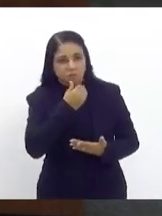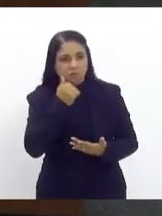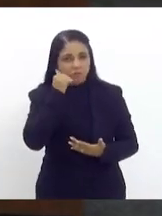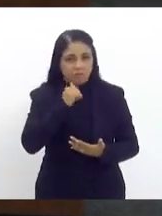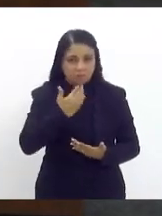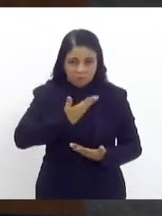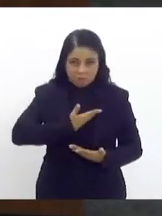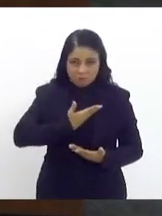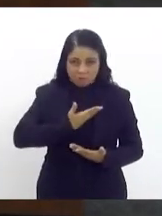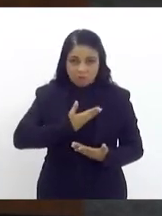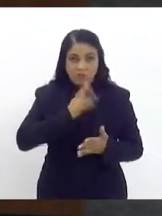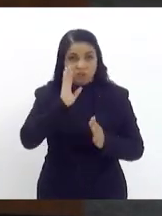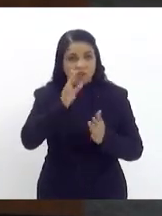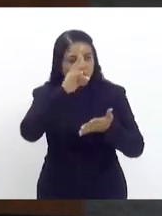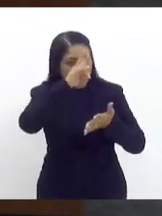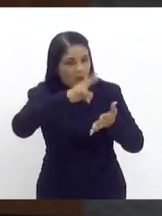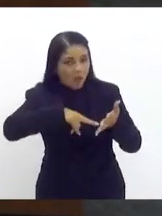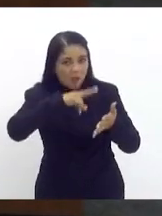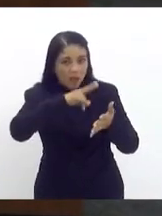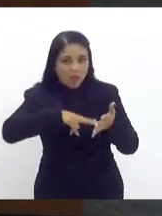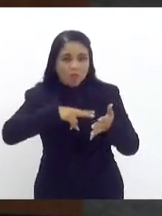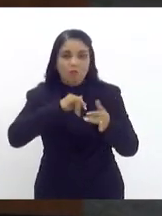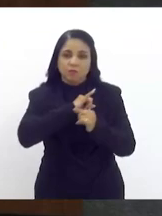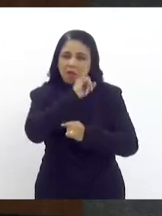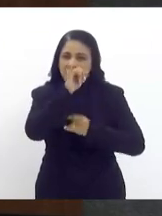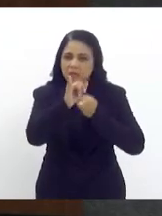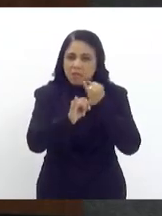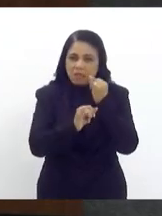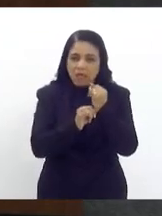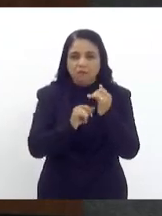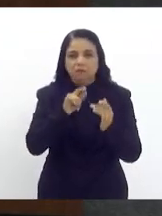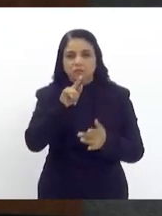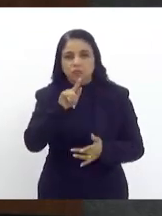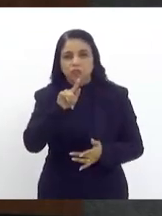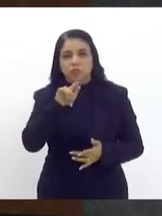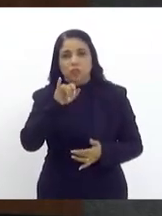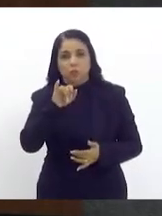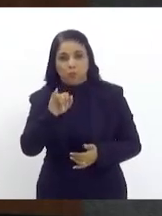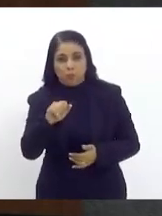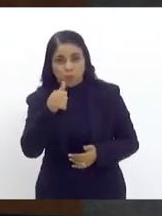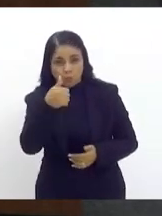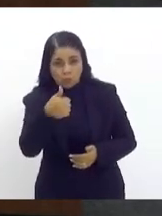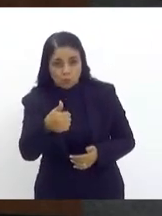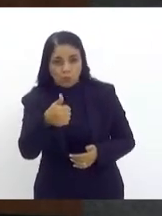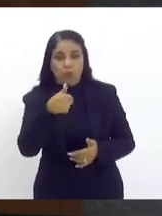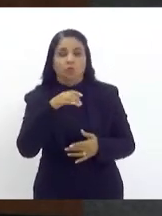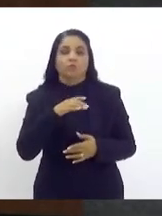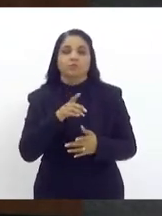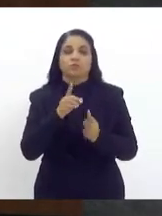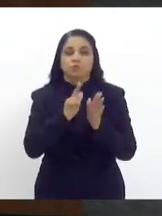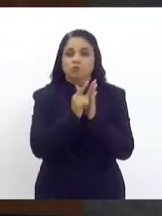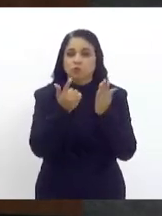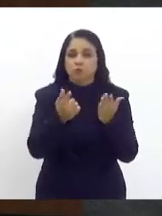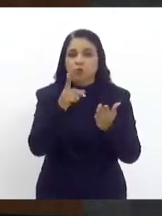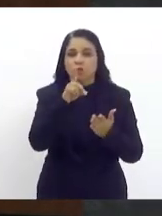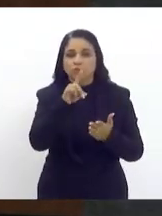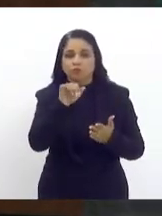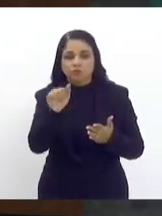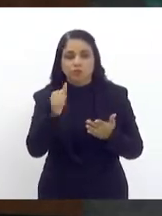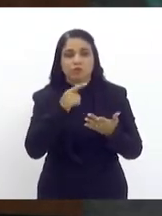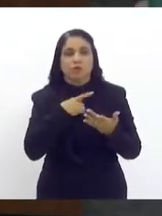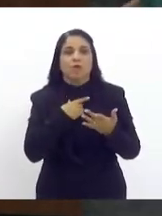puderam ler o fato na UOL, G1, saiu no dia também, que foi um caso de